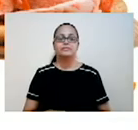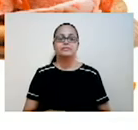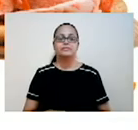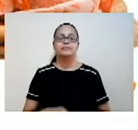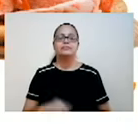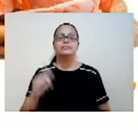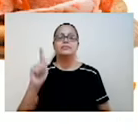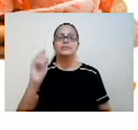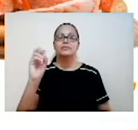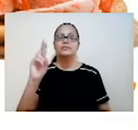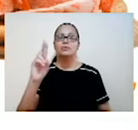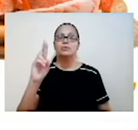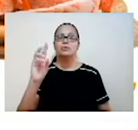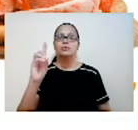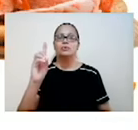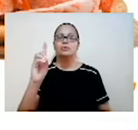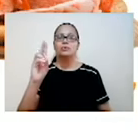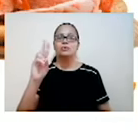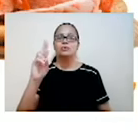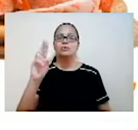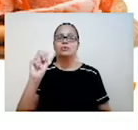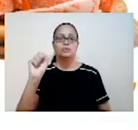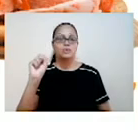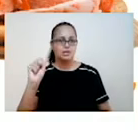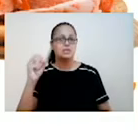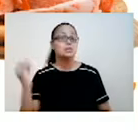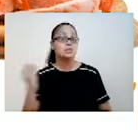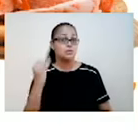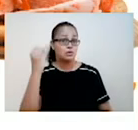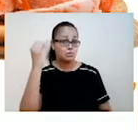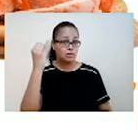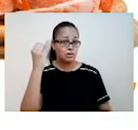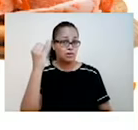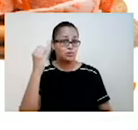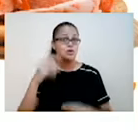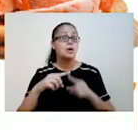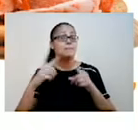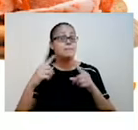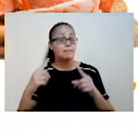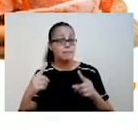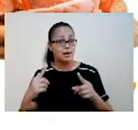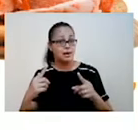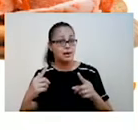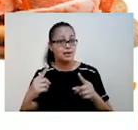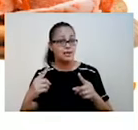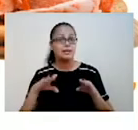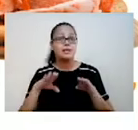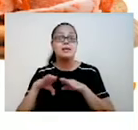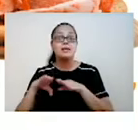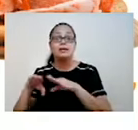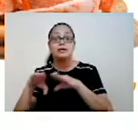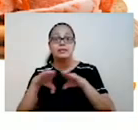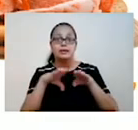mas logicamente de uma maneira equilibrada. Well, let's have a conclusion. Vamos começar a ter uma